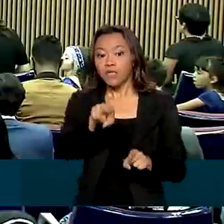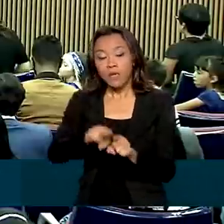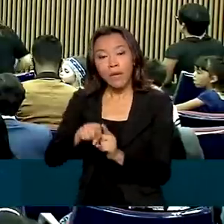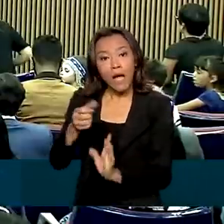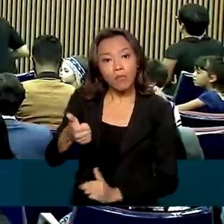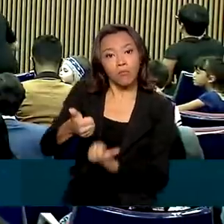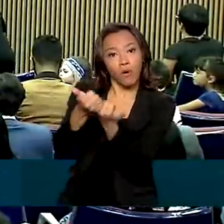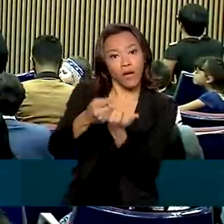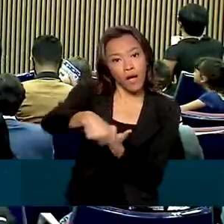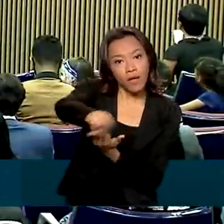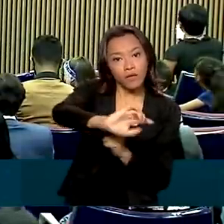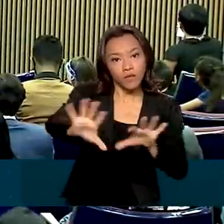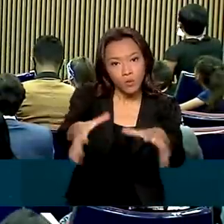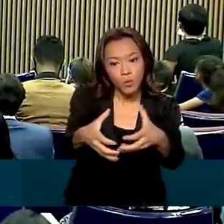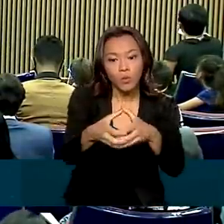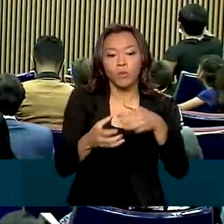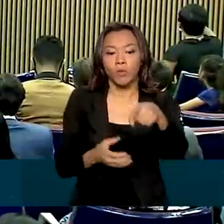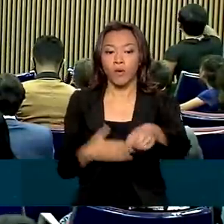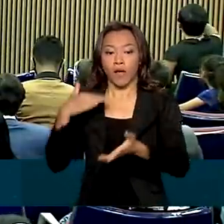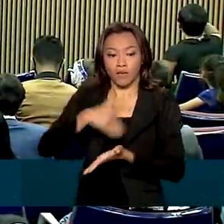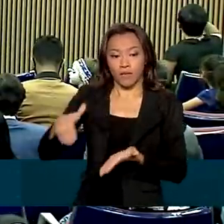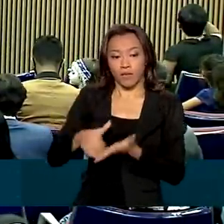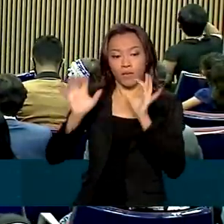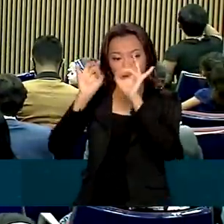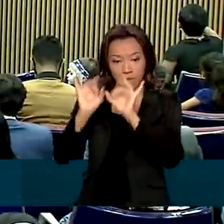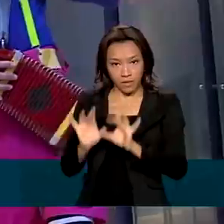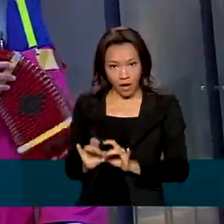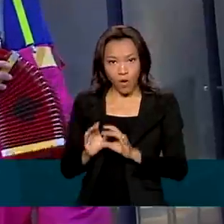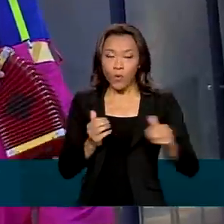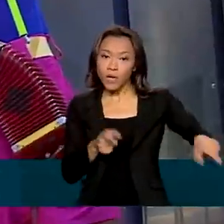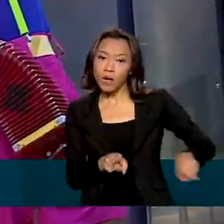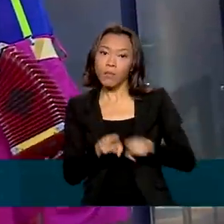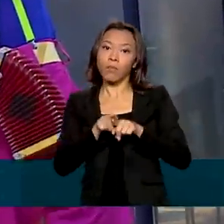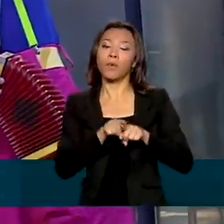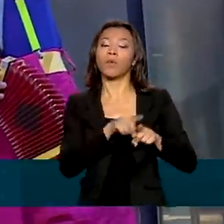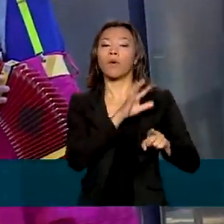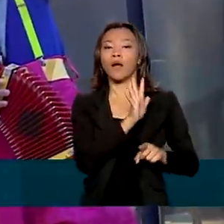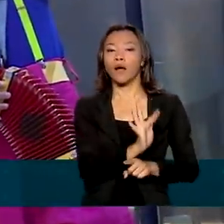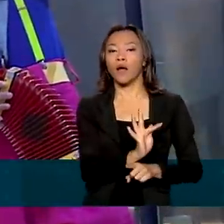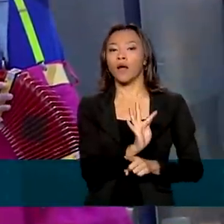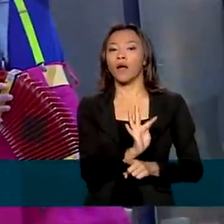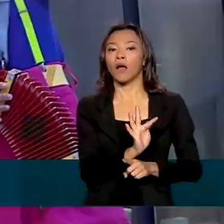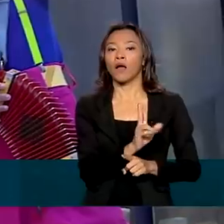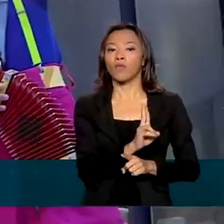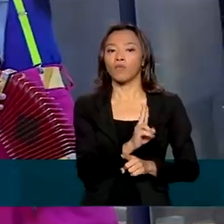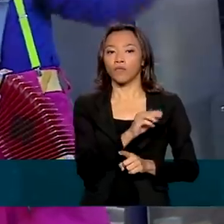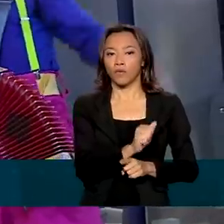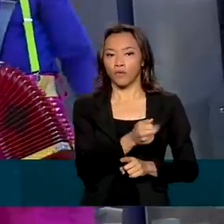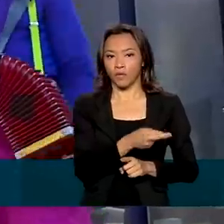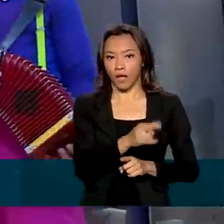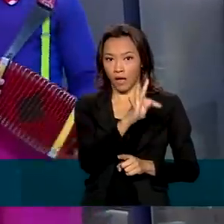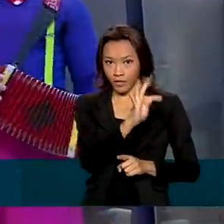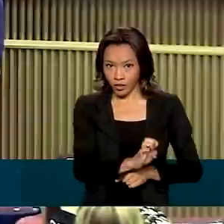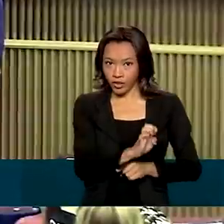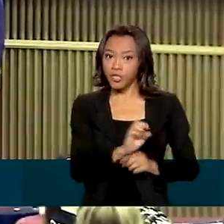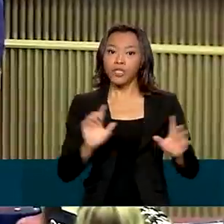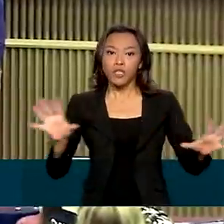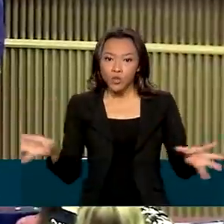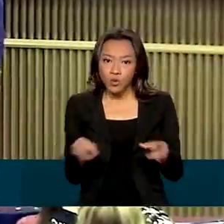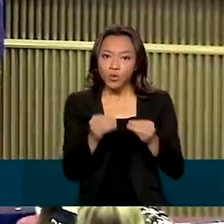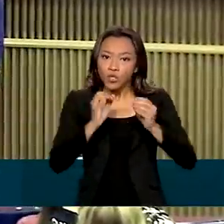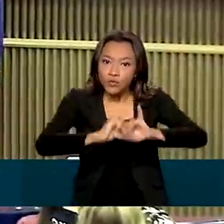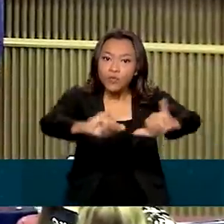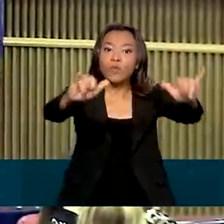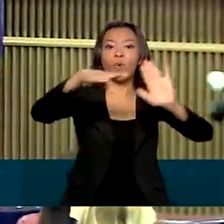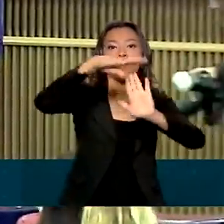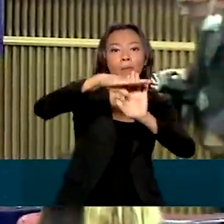social, a Secretaria Especial da Cultura e a Funarte lançaram a campanha interministerial Respeitável Circo. E uma